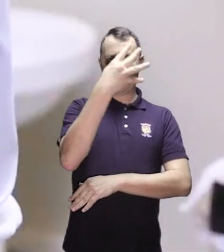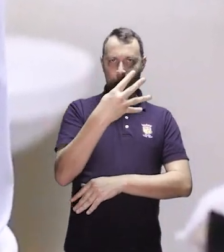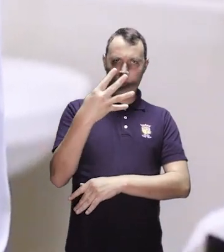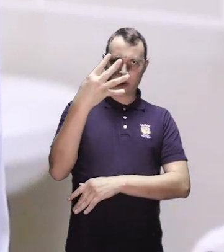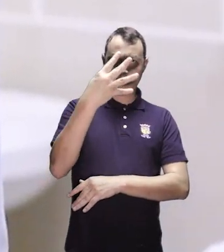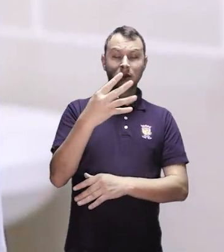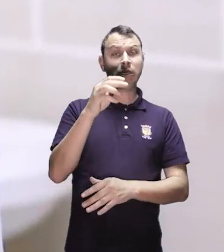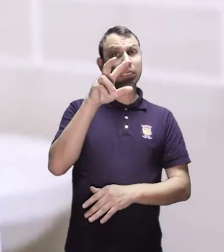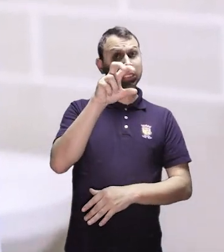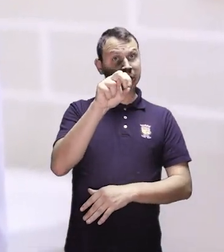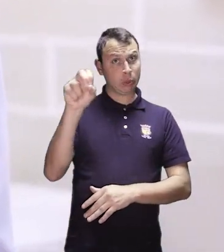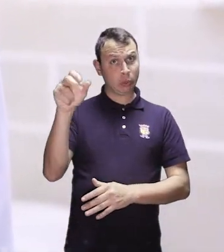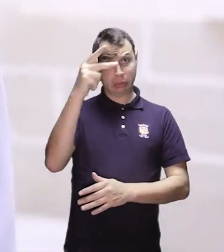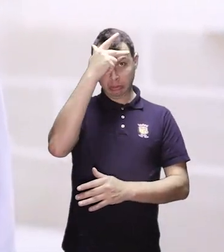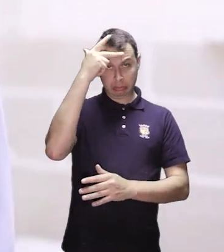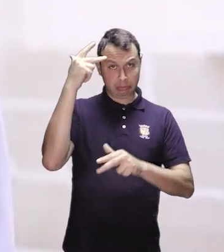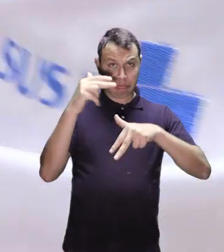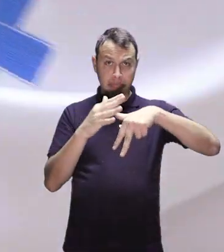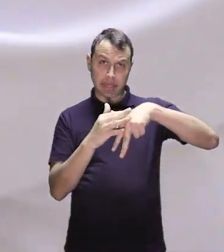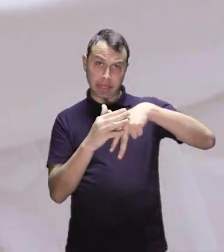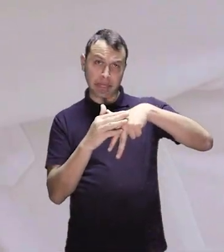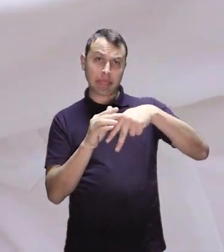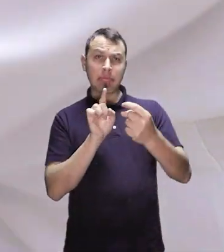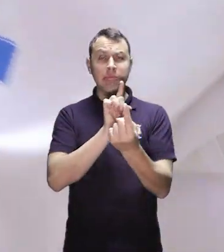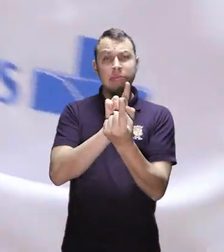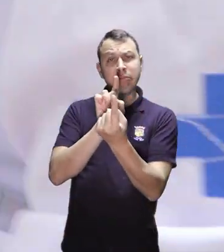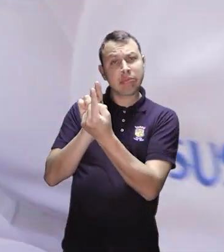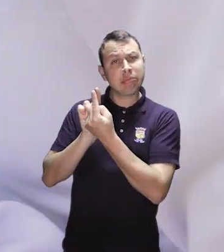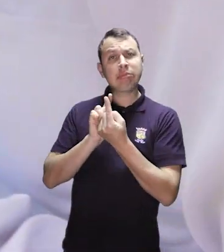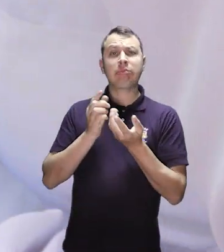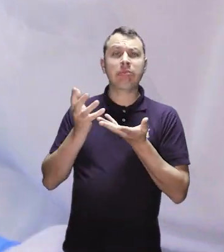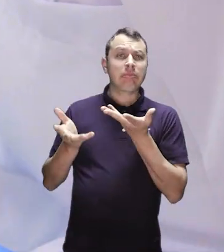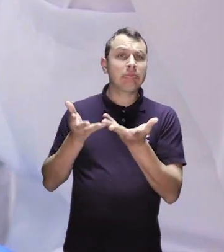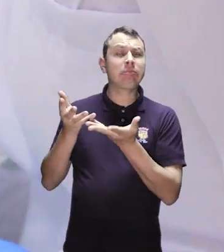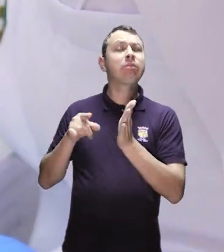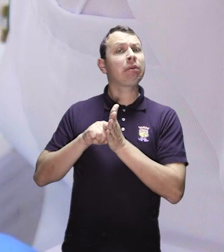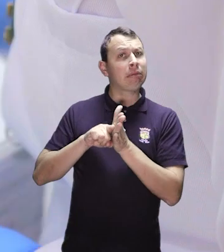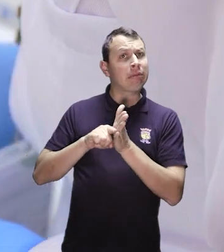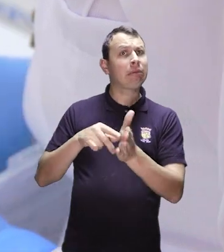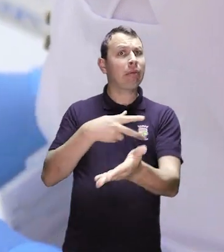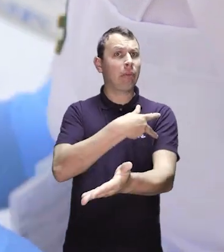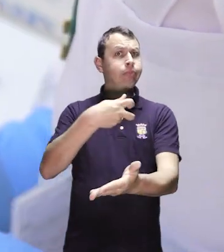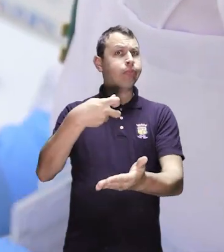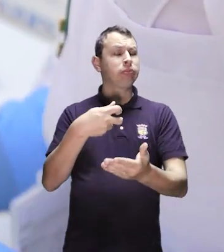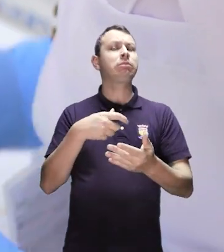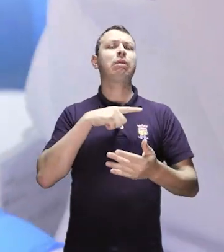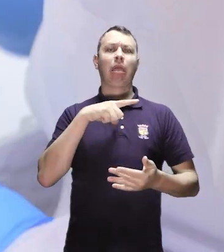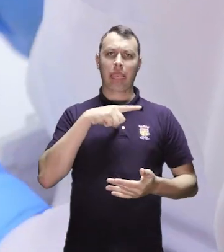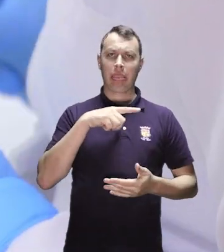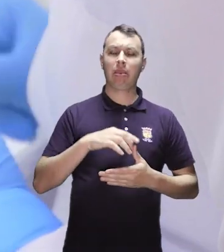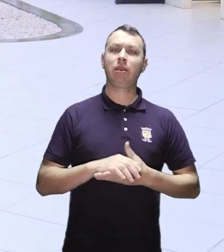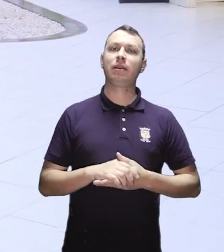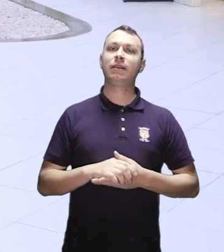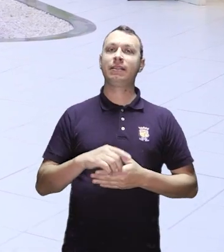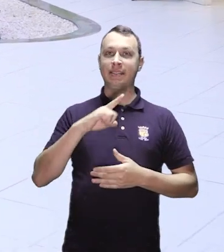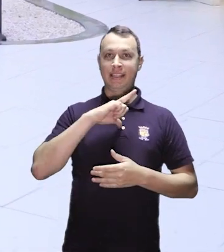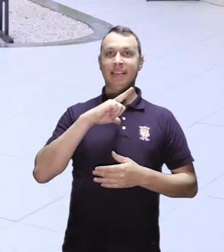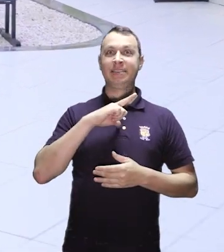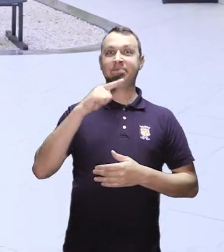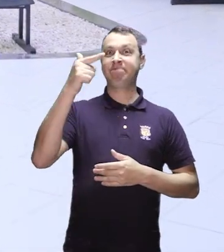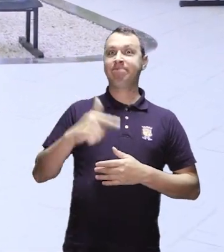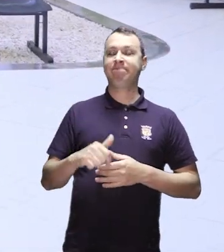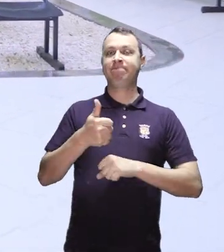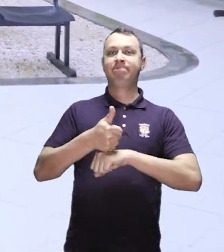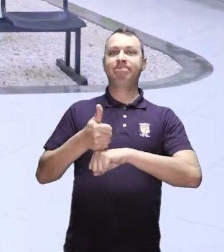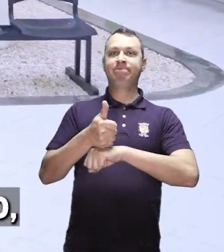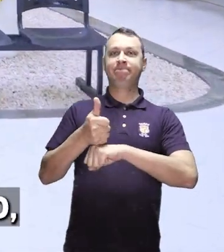cerca de 500 pacientes por dia, além de estrutura para realização de exames. Mas além